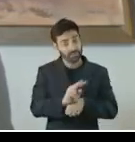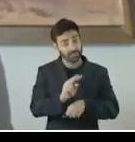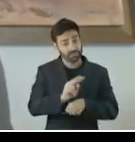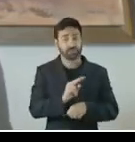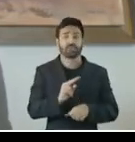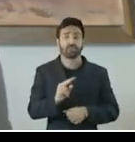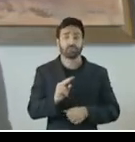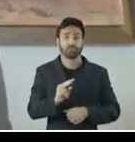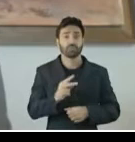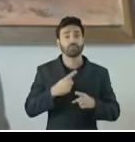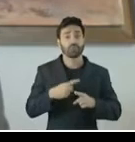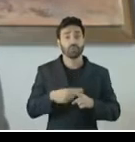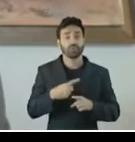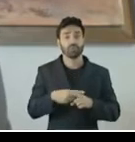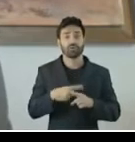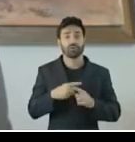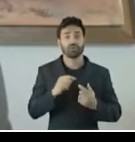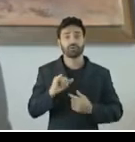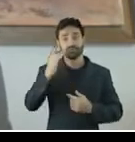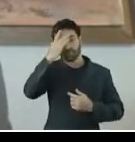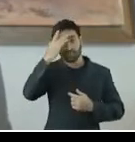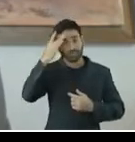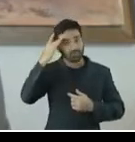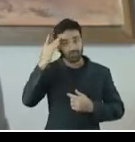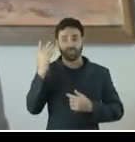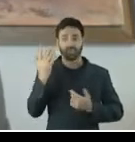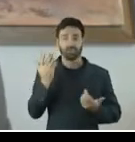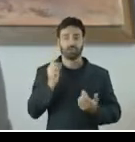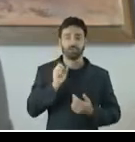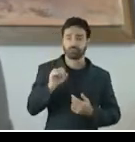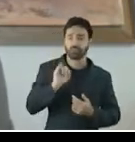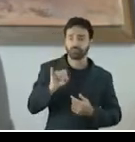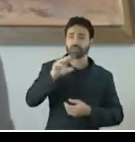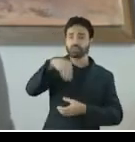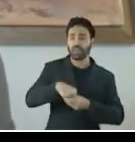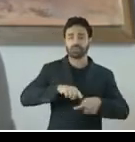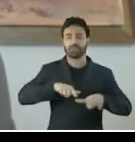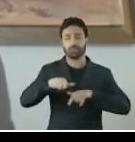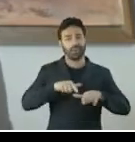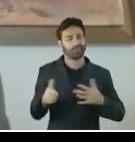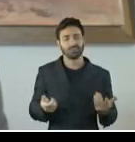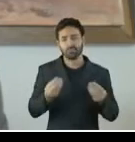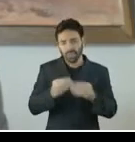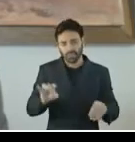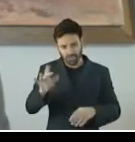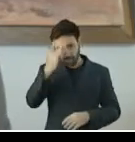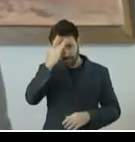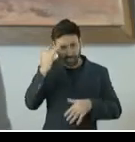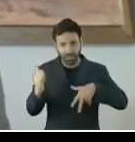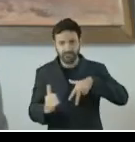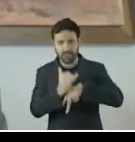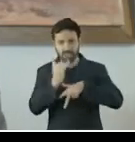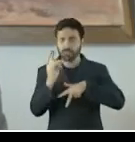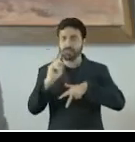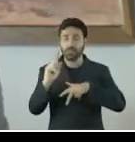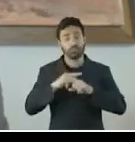pois o assédio sexual no ambiente de trabalho não traz prejuízos apenas à vítima que o sofre diretamente, mas também à instituição